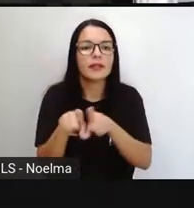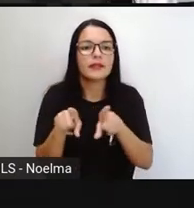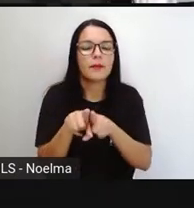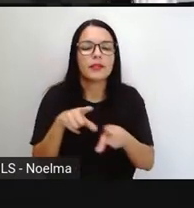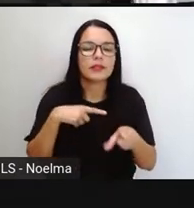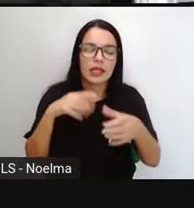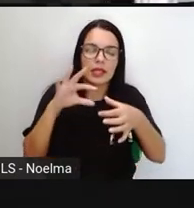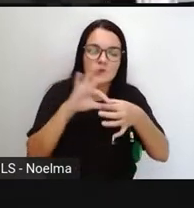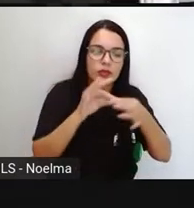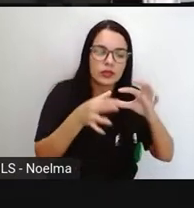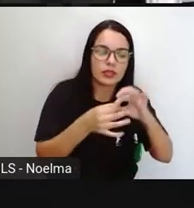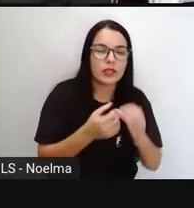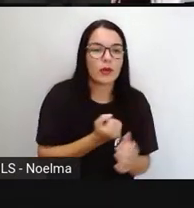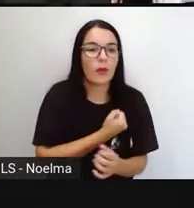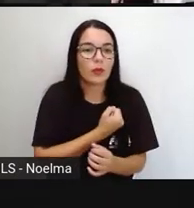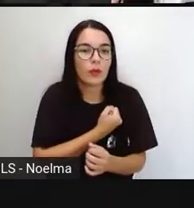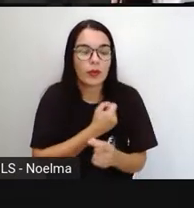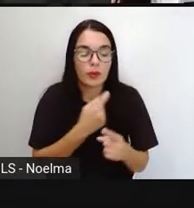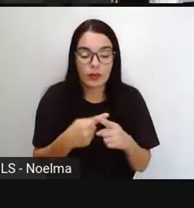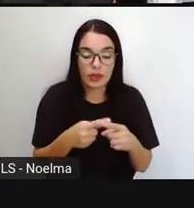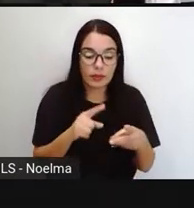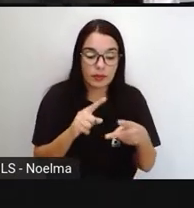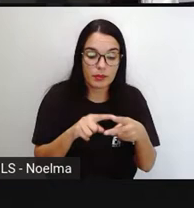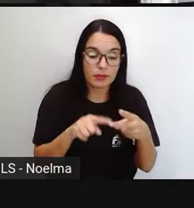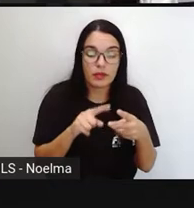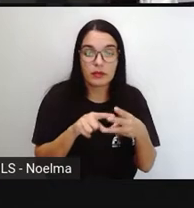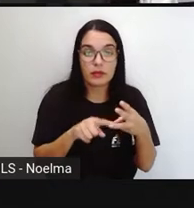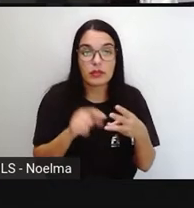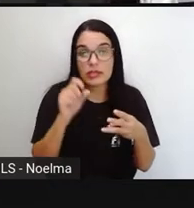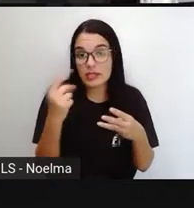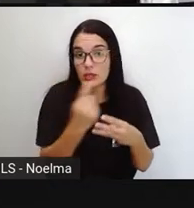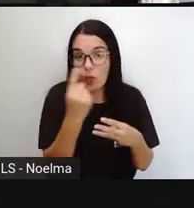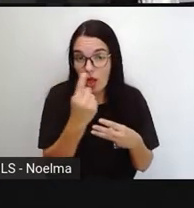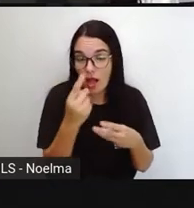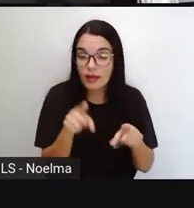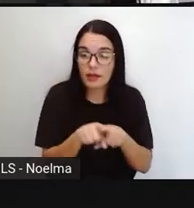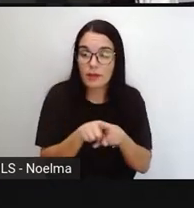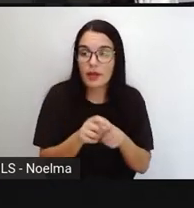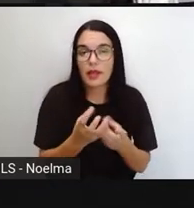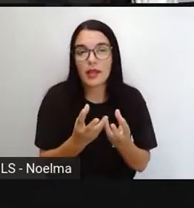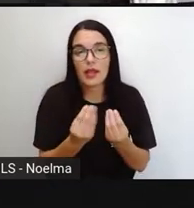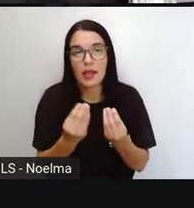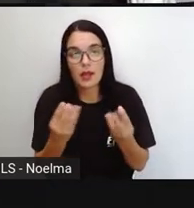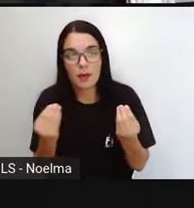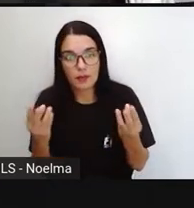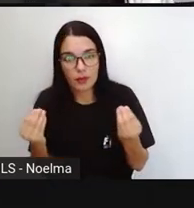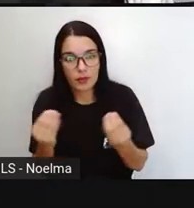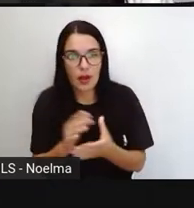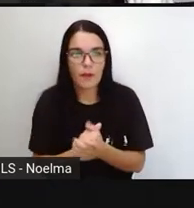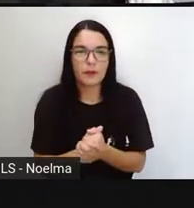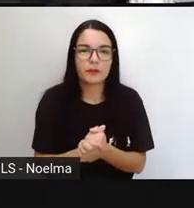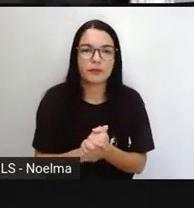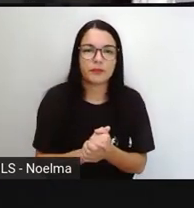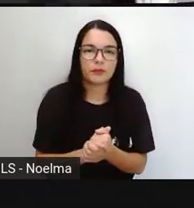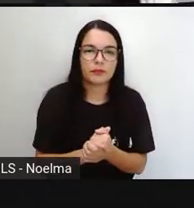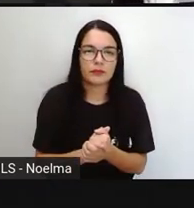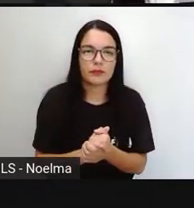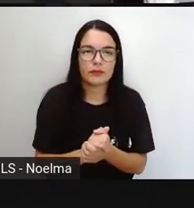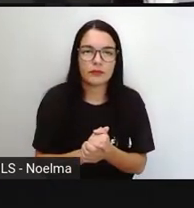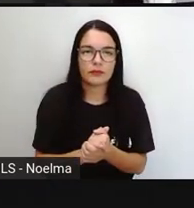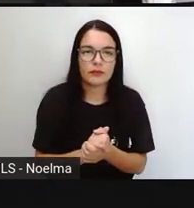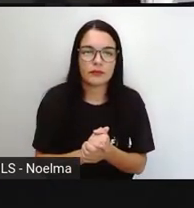associada ao número, porque tem primeira, segunda ou terceira pessoa do singular. Primeira, segunda ou terceira pessoa do plural.